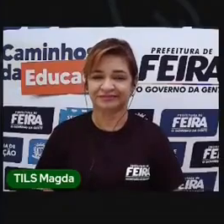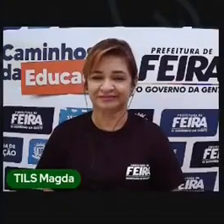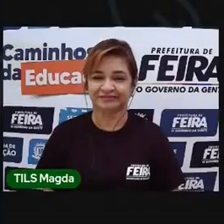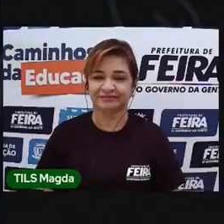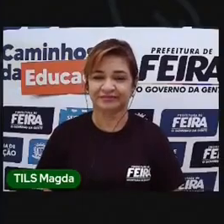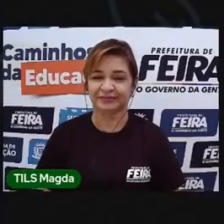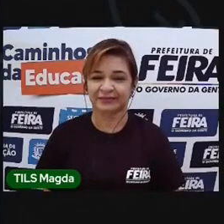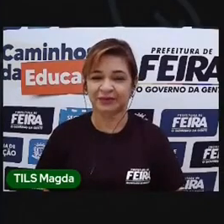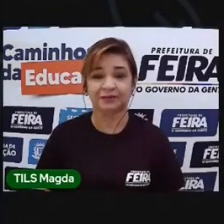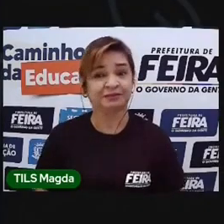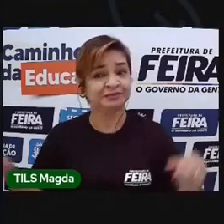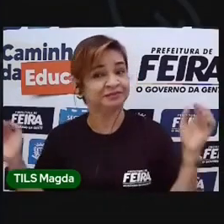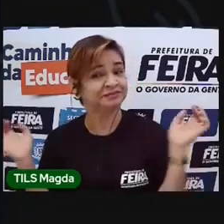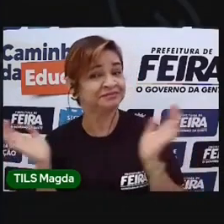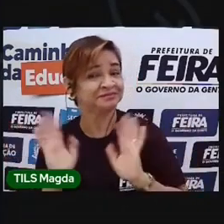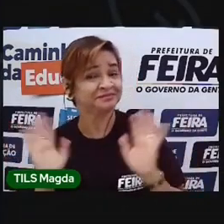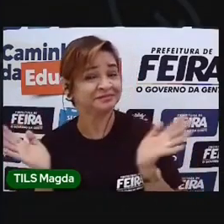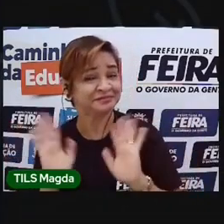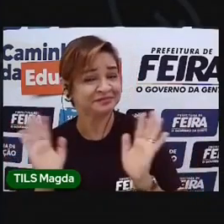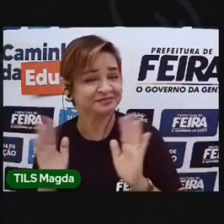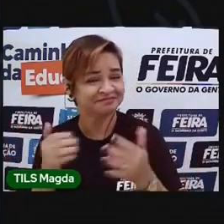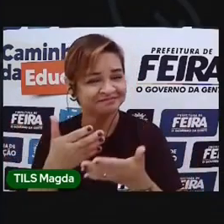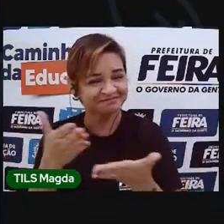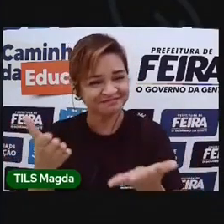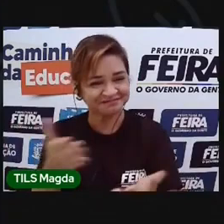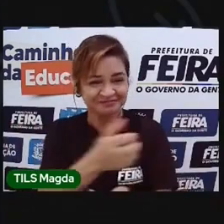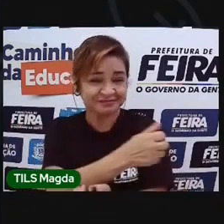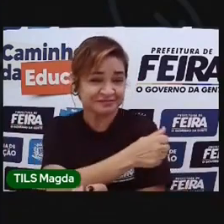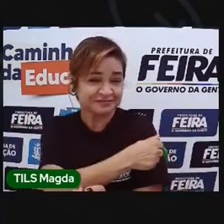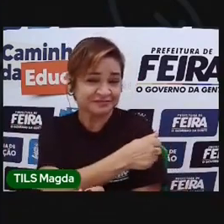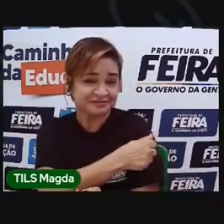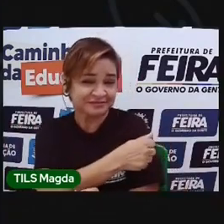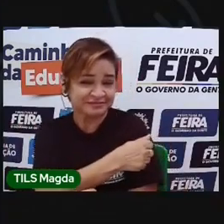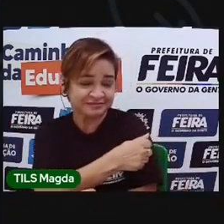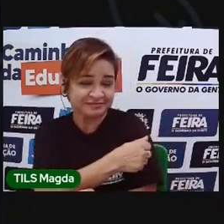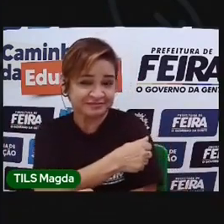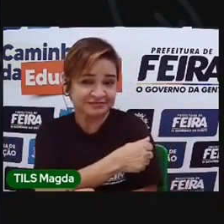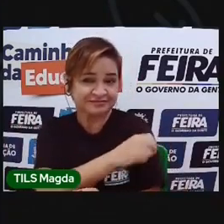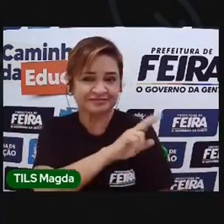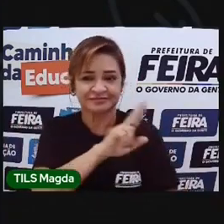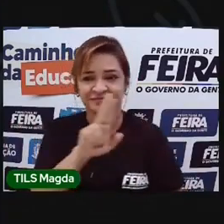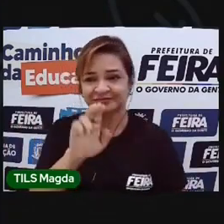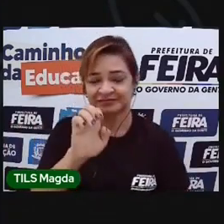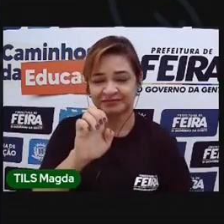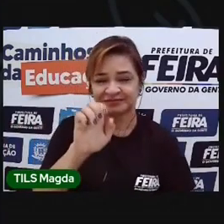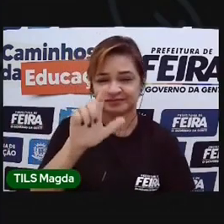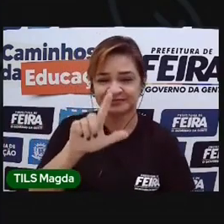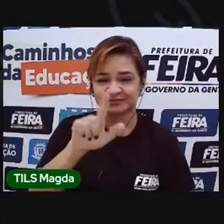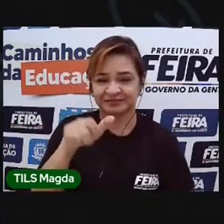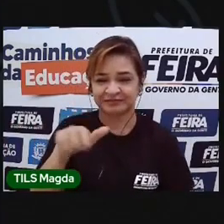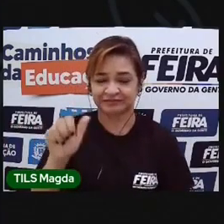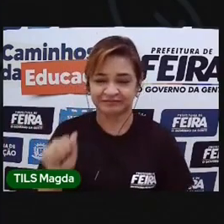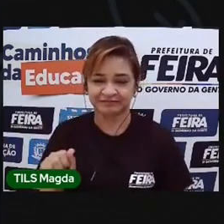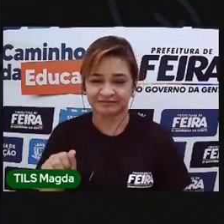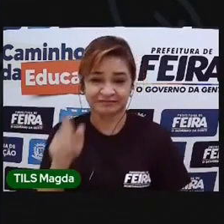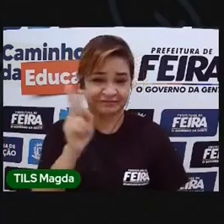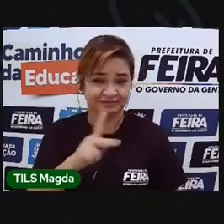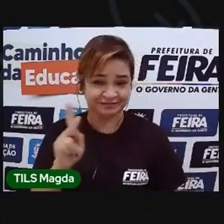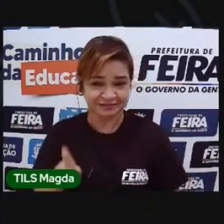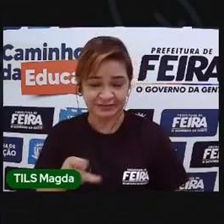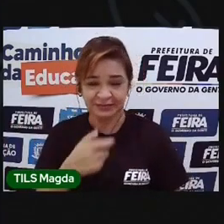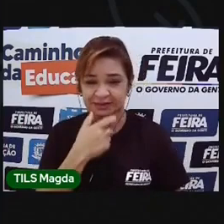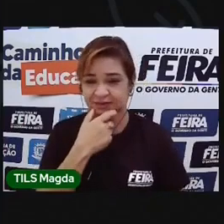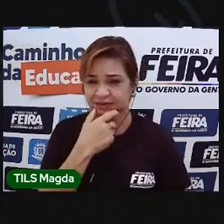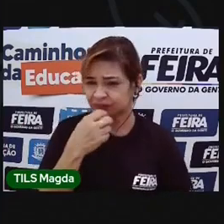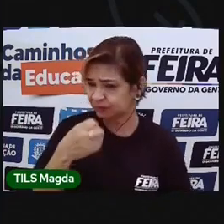Olá, queridos estudantes. Eu sou a Elza. Eu sou sua professora inglês. Como